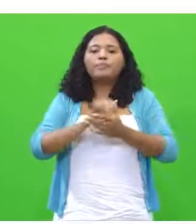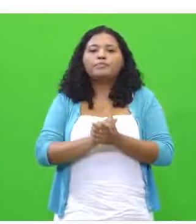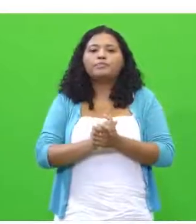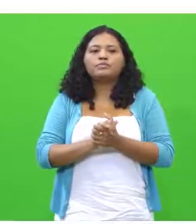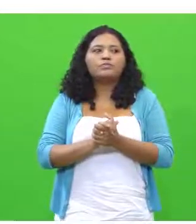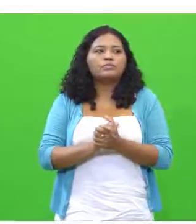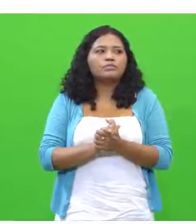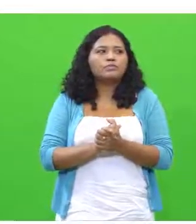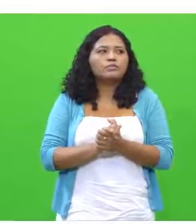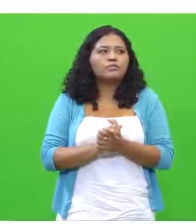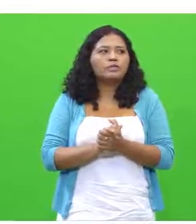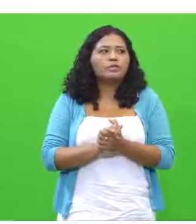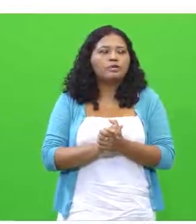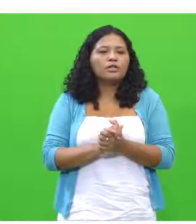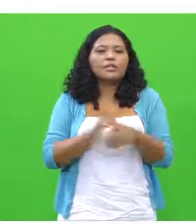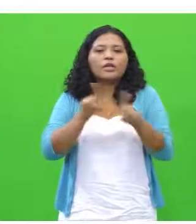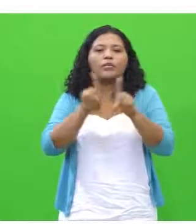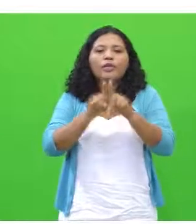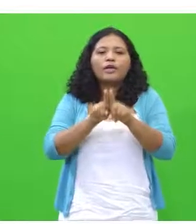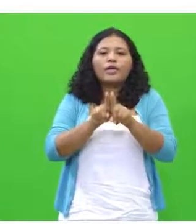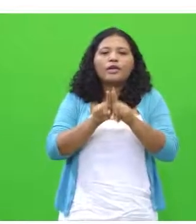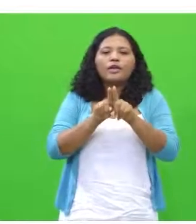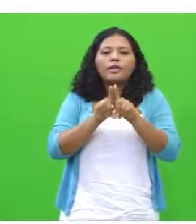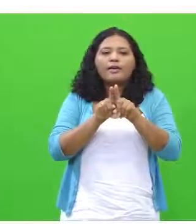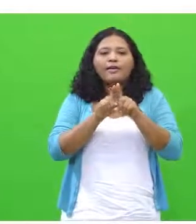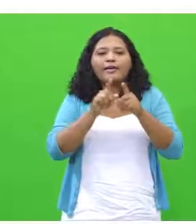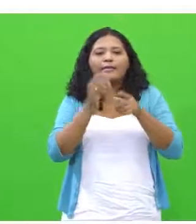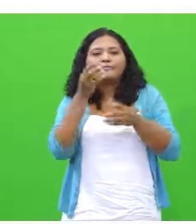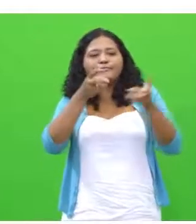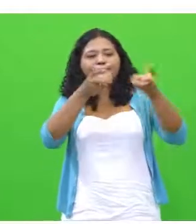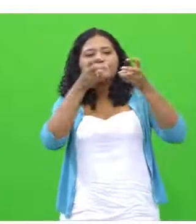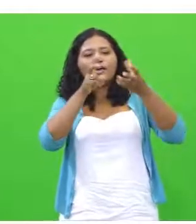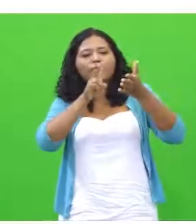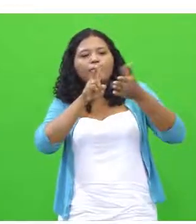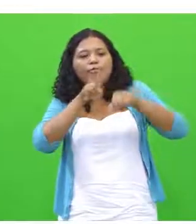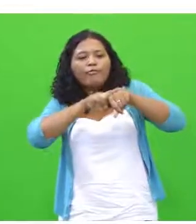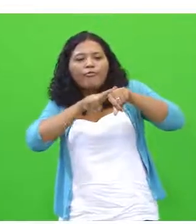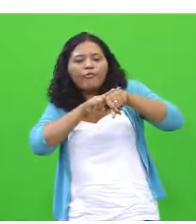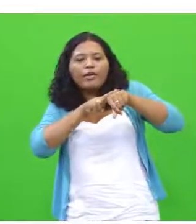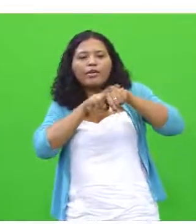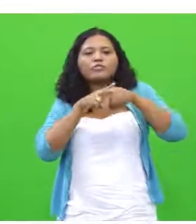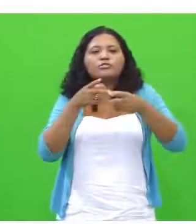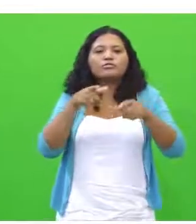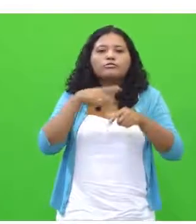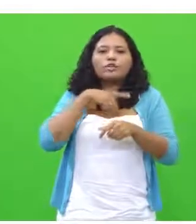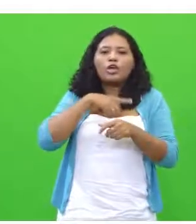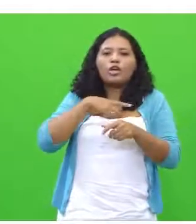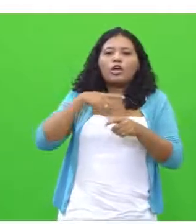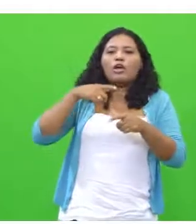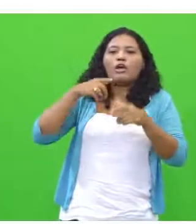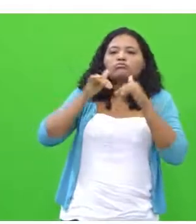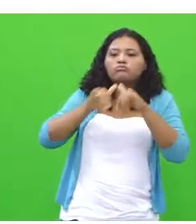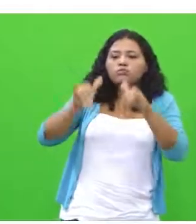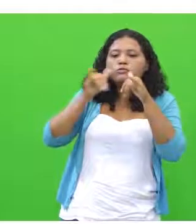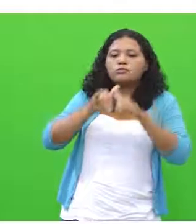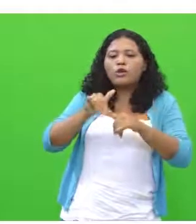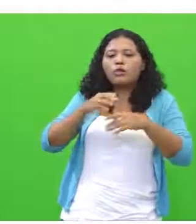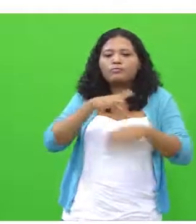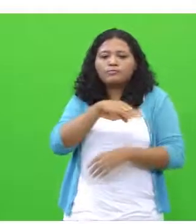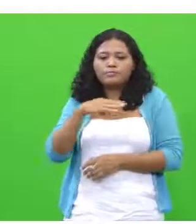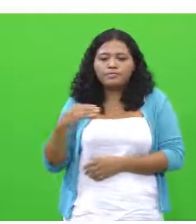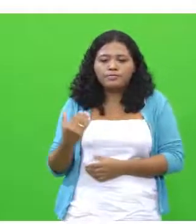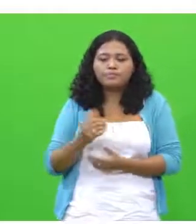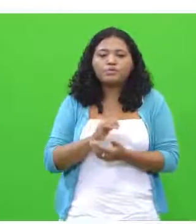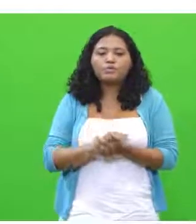fizemos também marcações em verde. Dá para perceber que tem publicidade infantil nesse primeiro parágrafo.